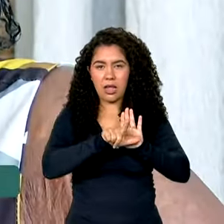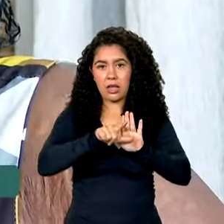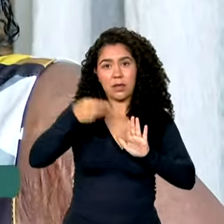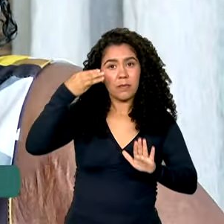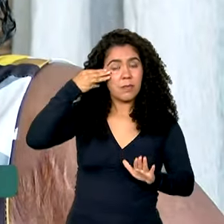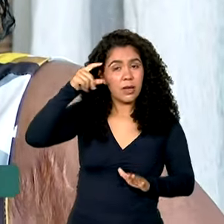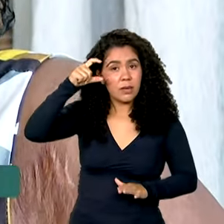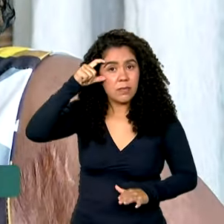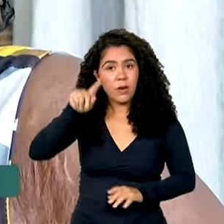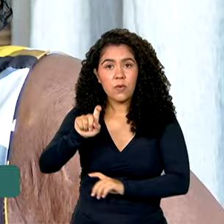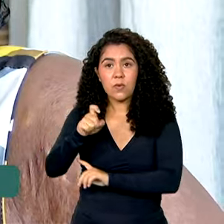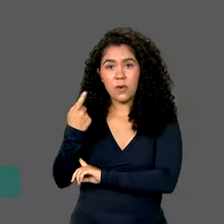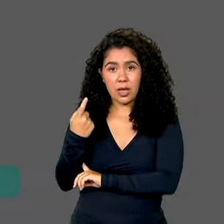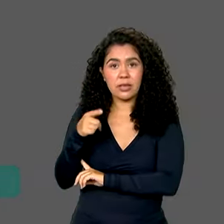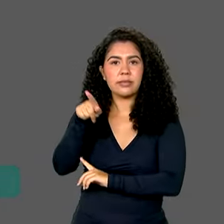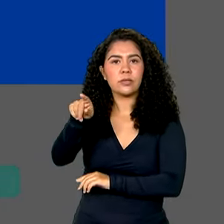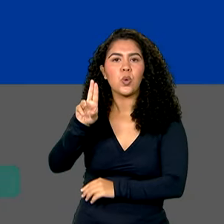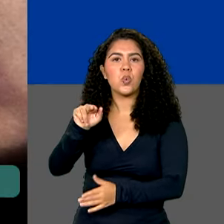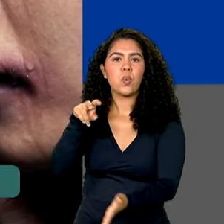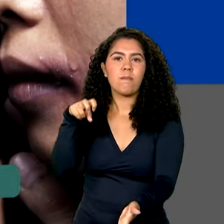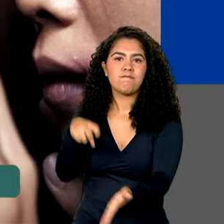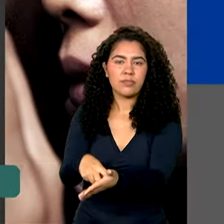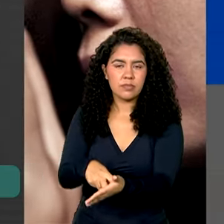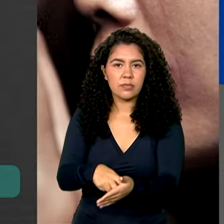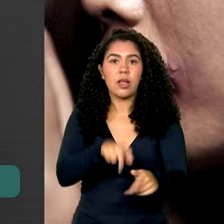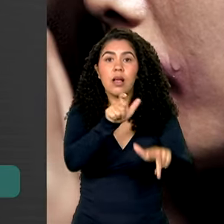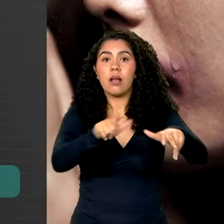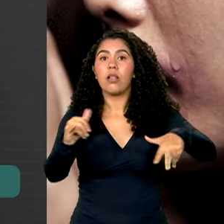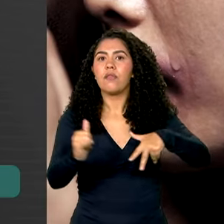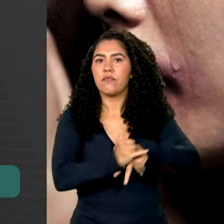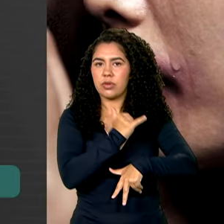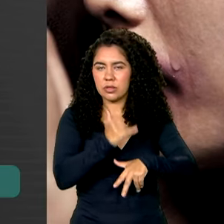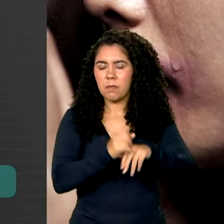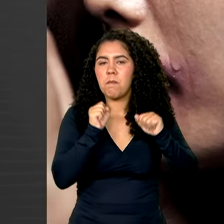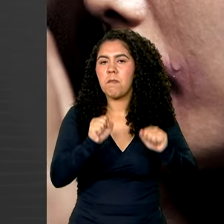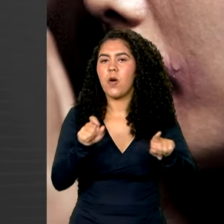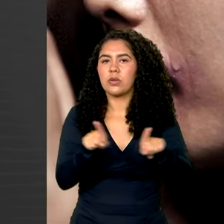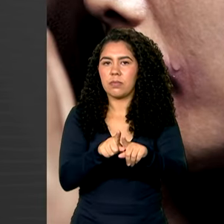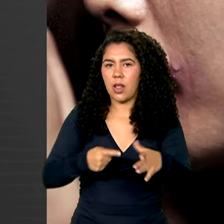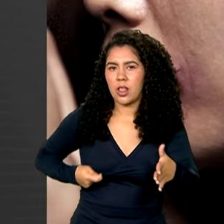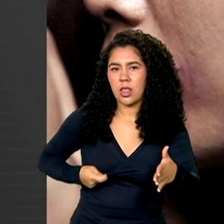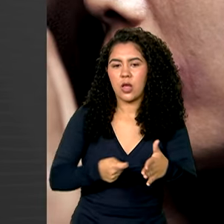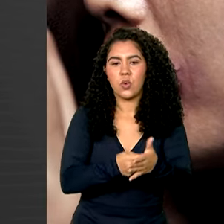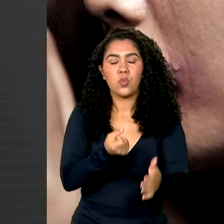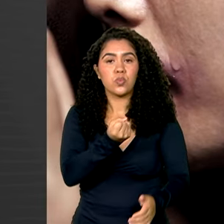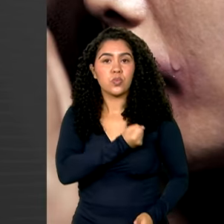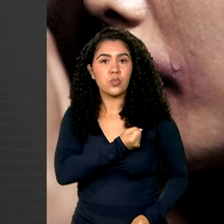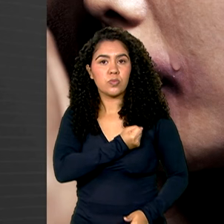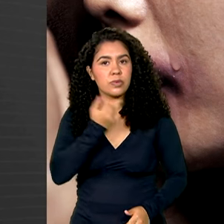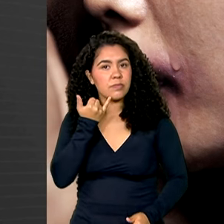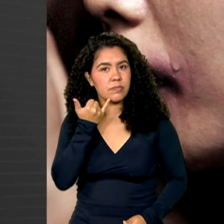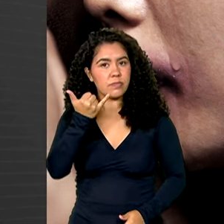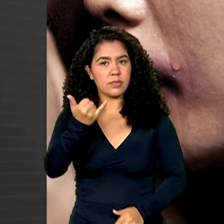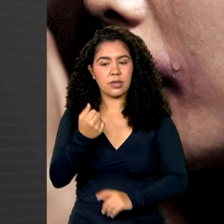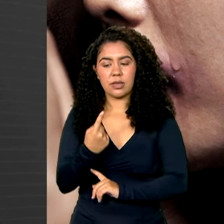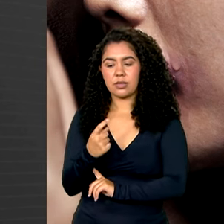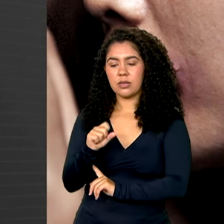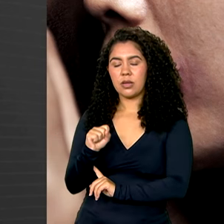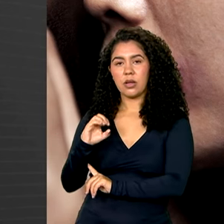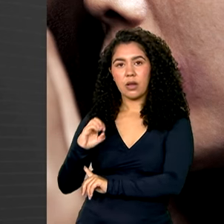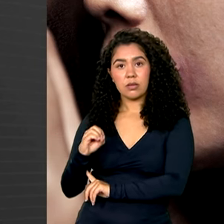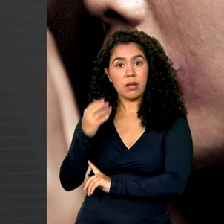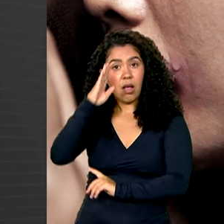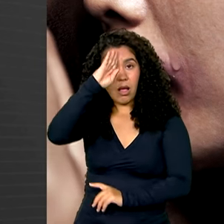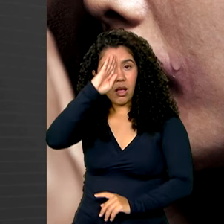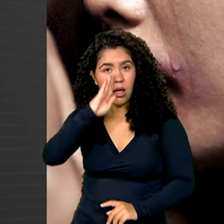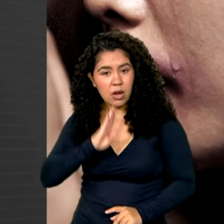-marido nunca foi punido. As vítimas também podem fazer as denúncias no Ligue 180. A ligação é